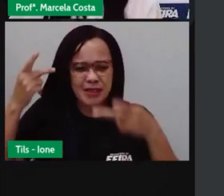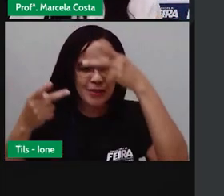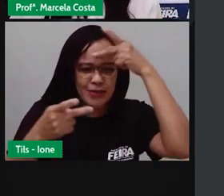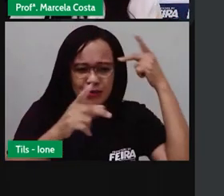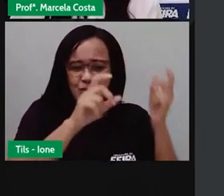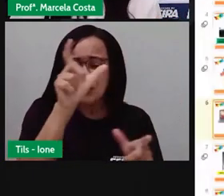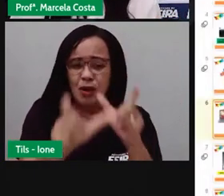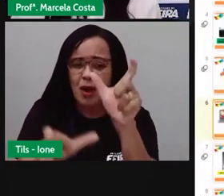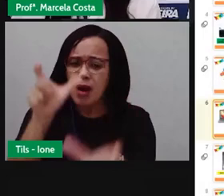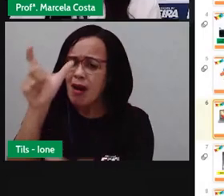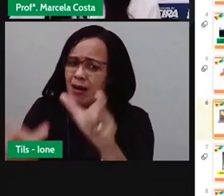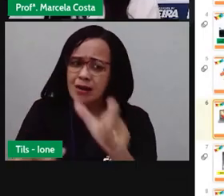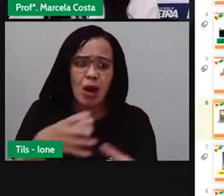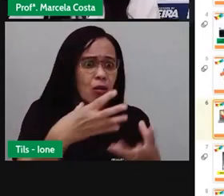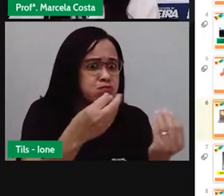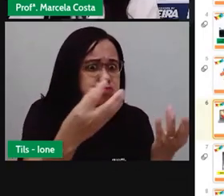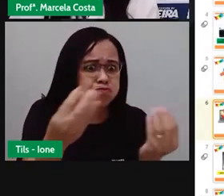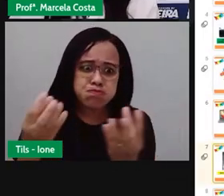Agora,